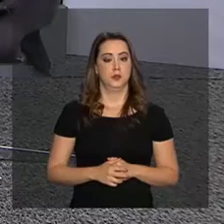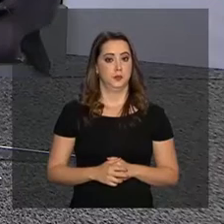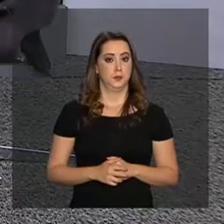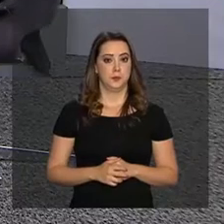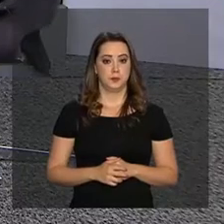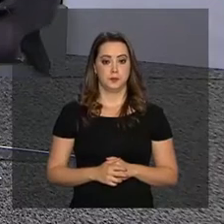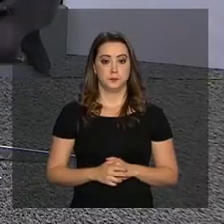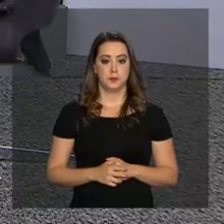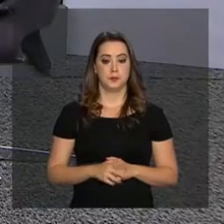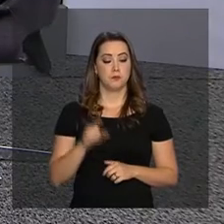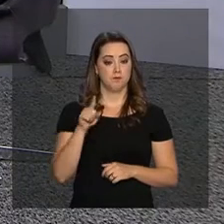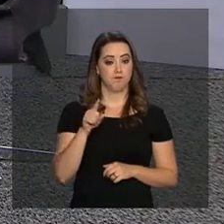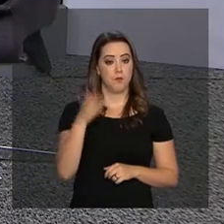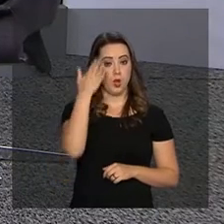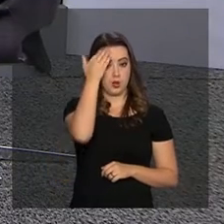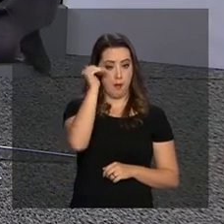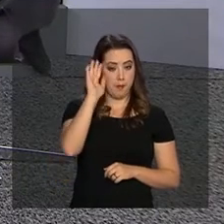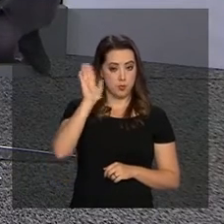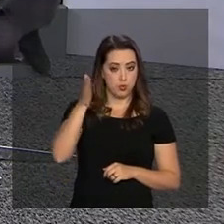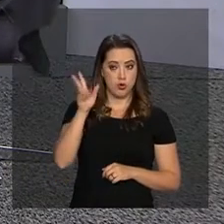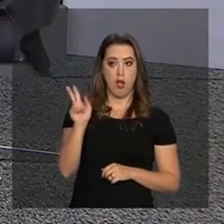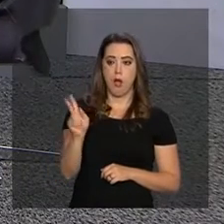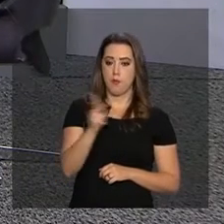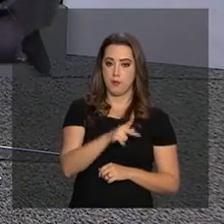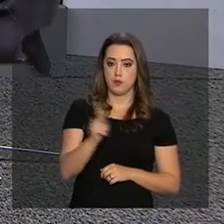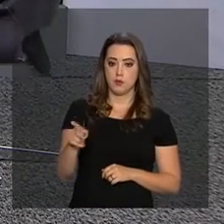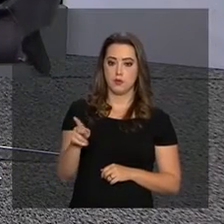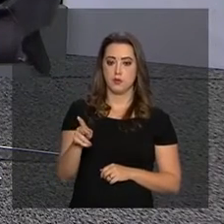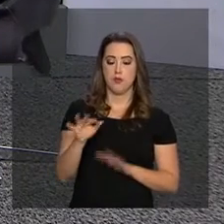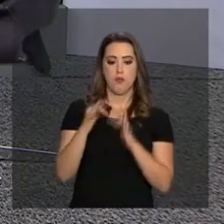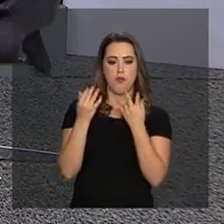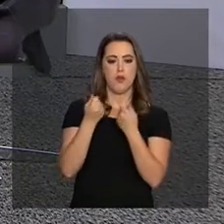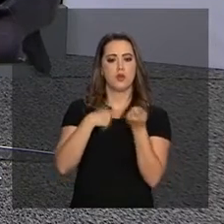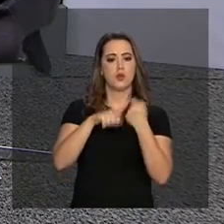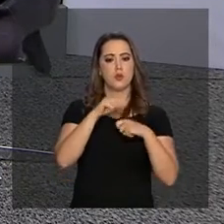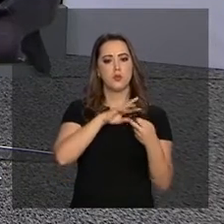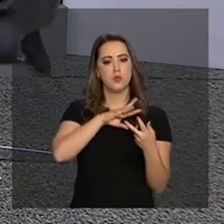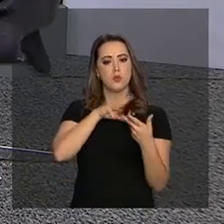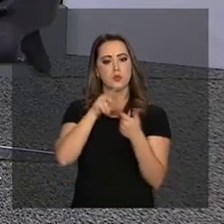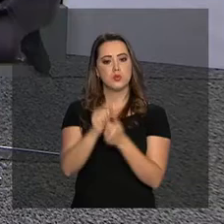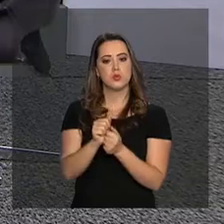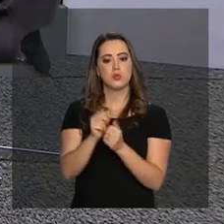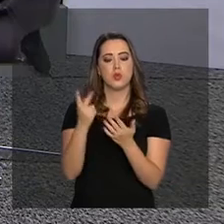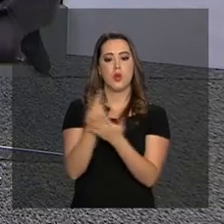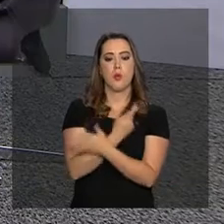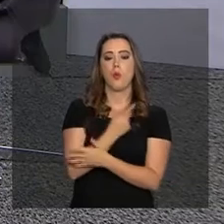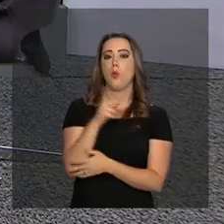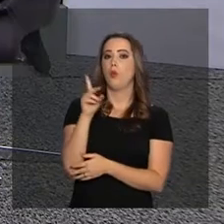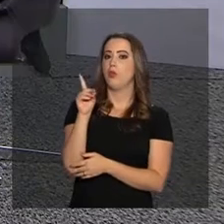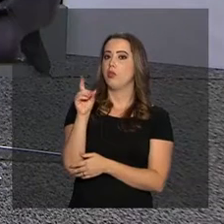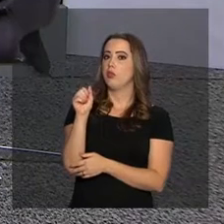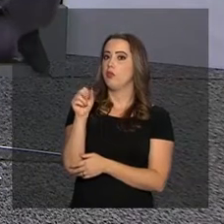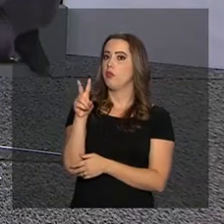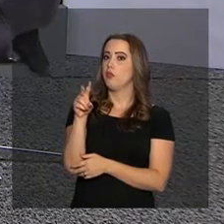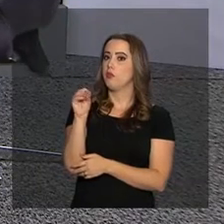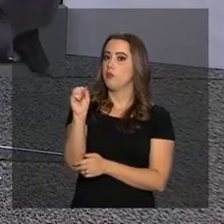Então, como nós sabemos, professor, o Fórum Econômico Mundial ocorre em Davos, na Suíça.